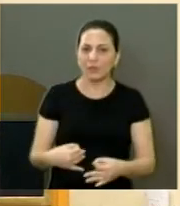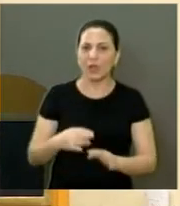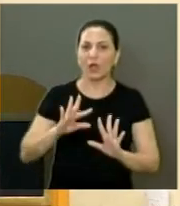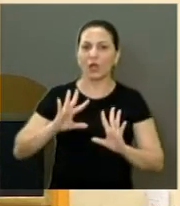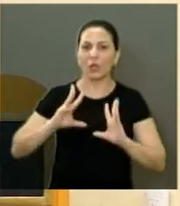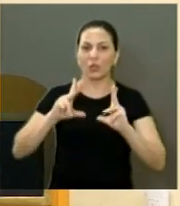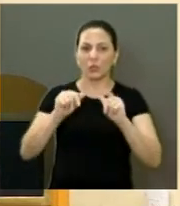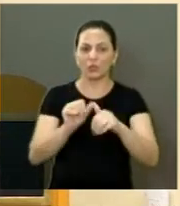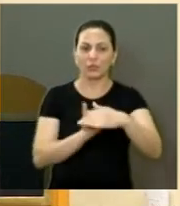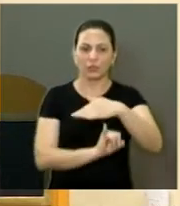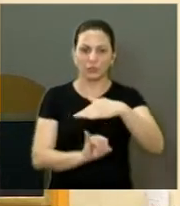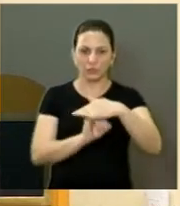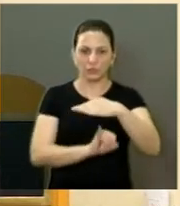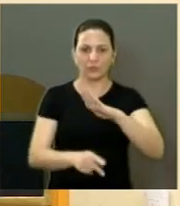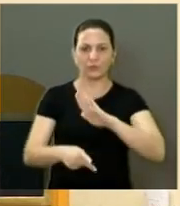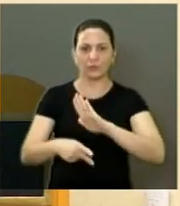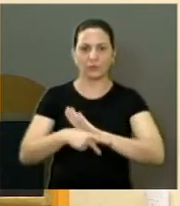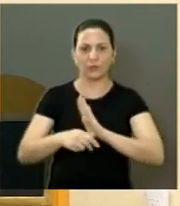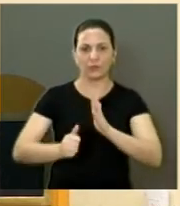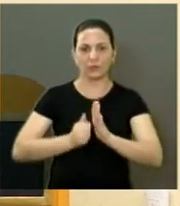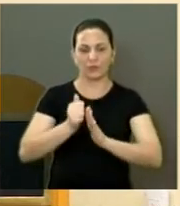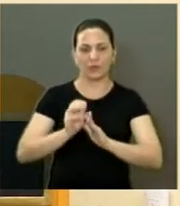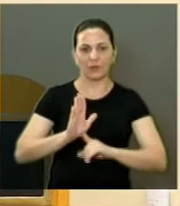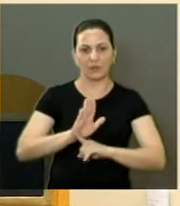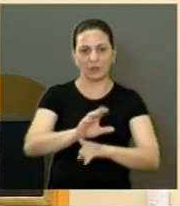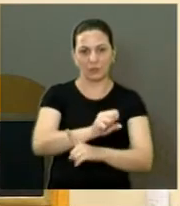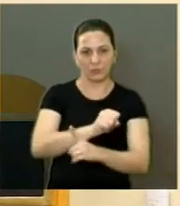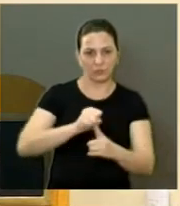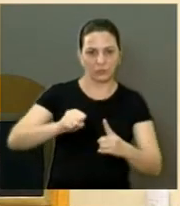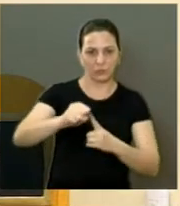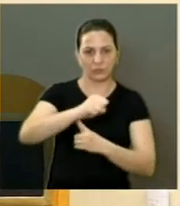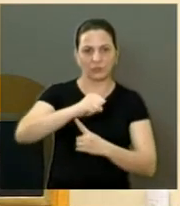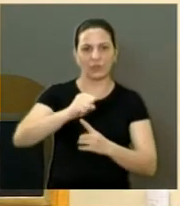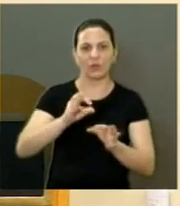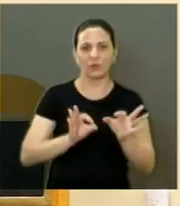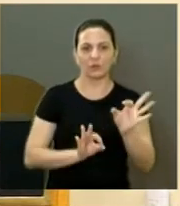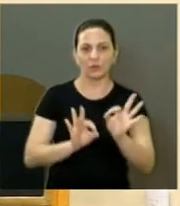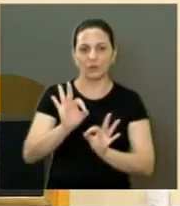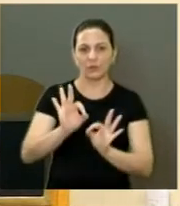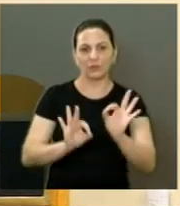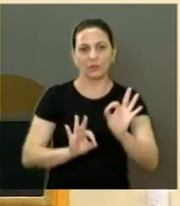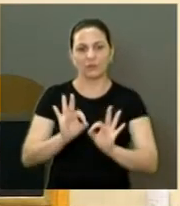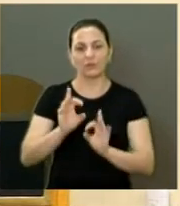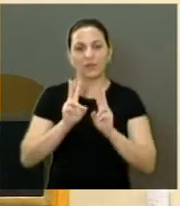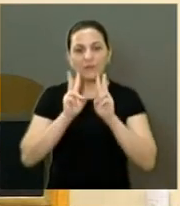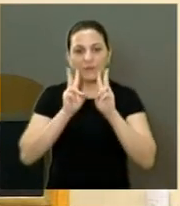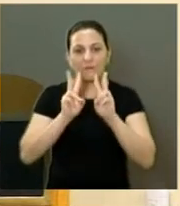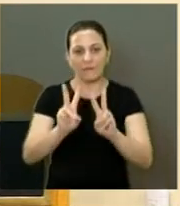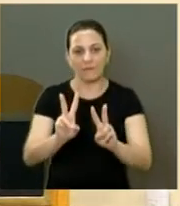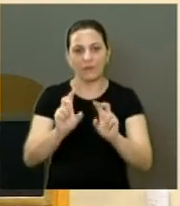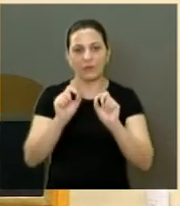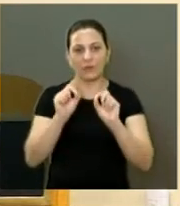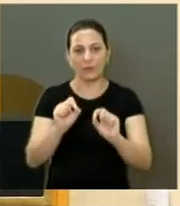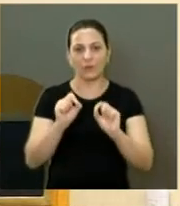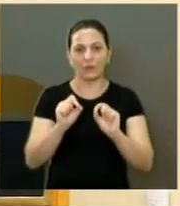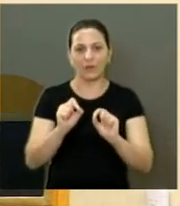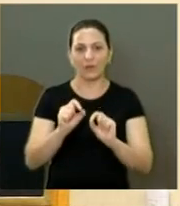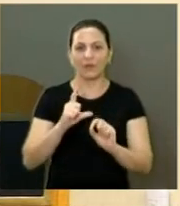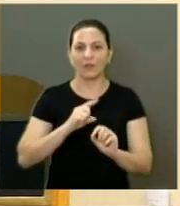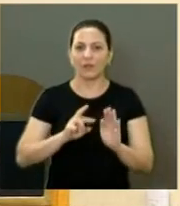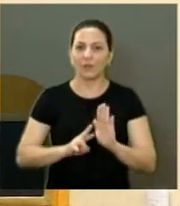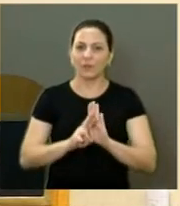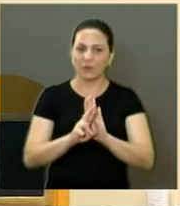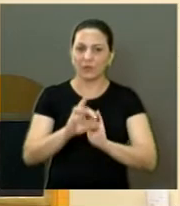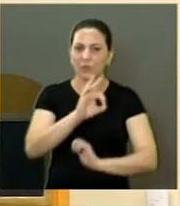todas as entidades de Araraquara, as tênis sociais, para se organizar, e ver os... Tem representante da